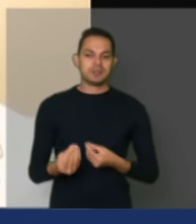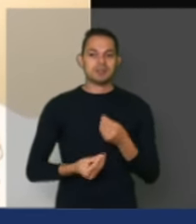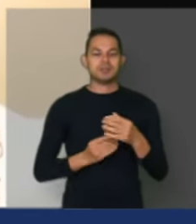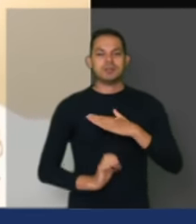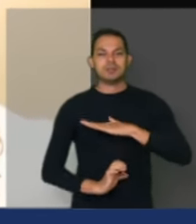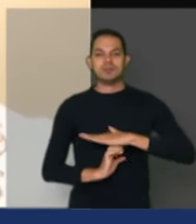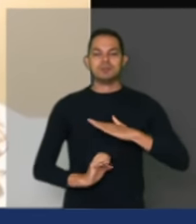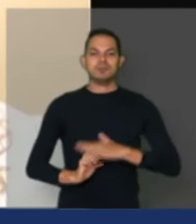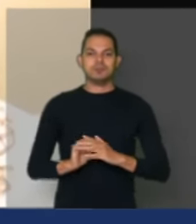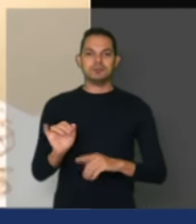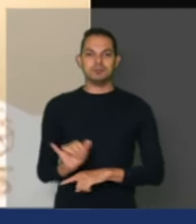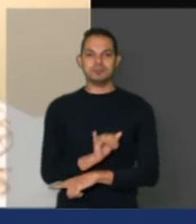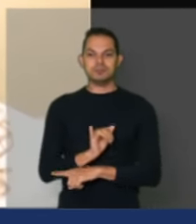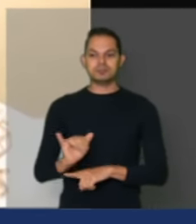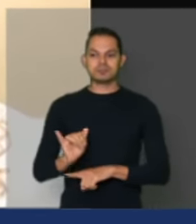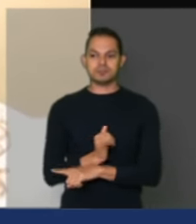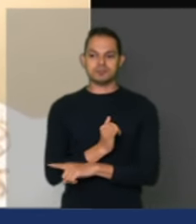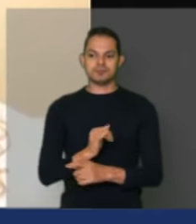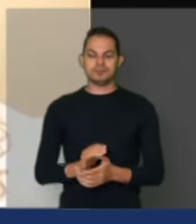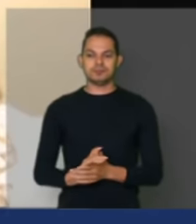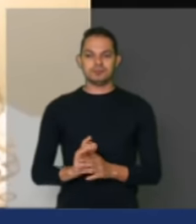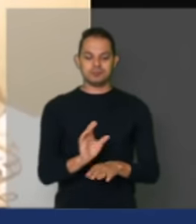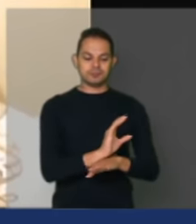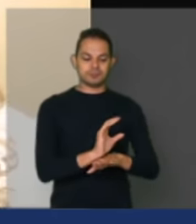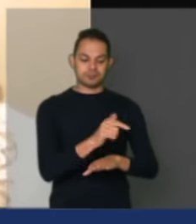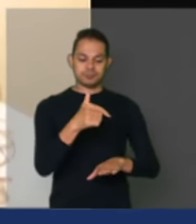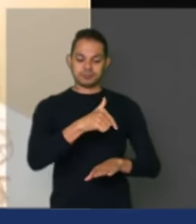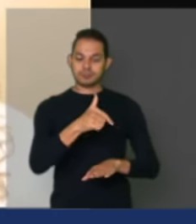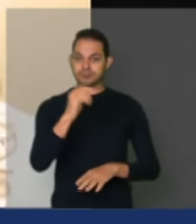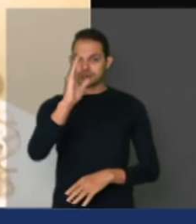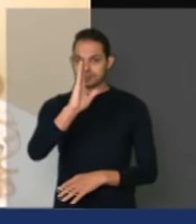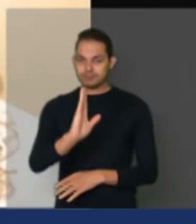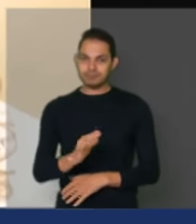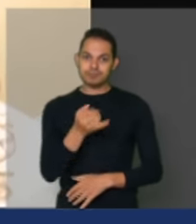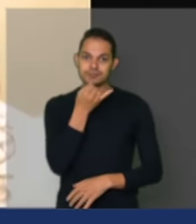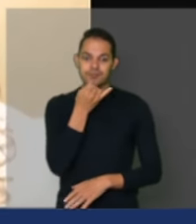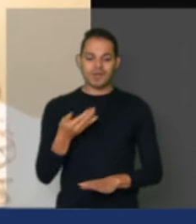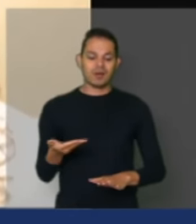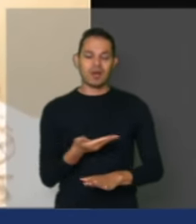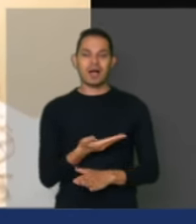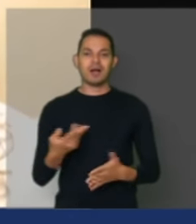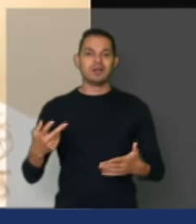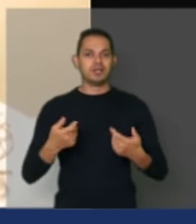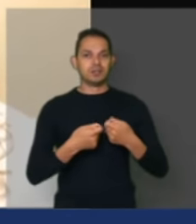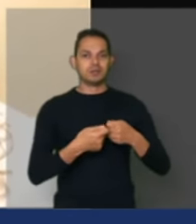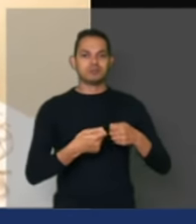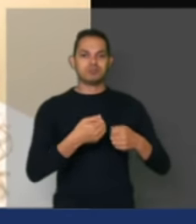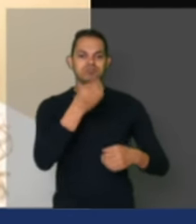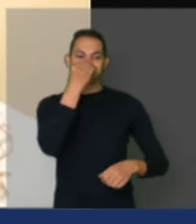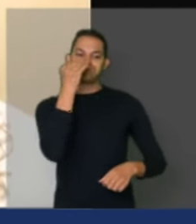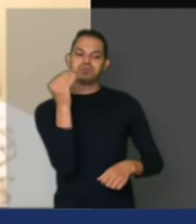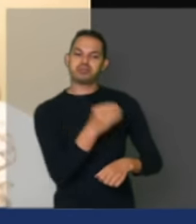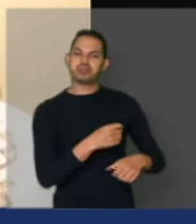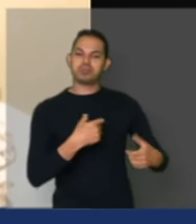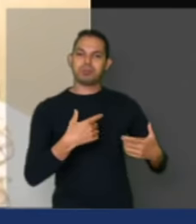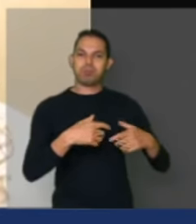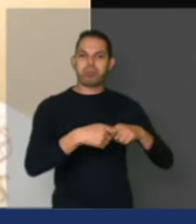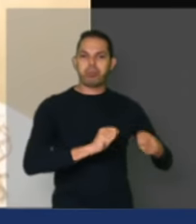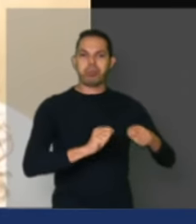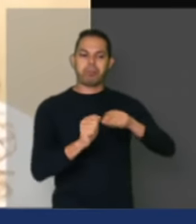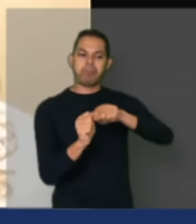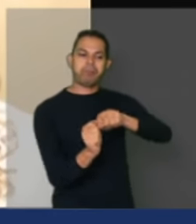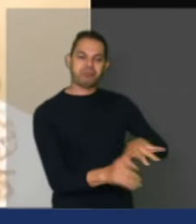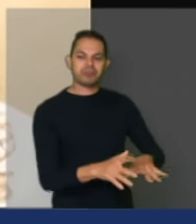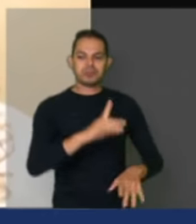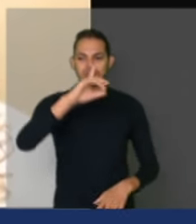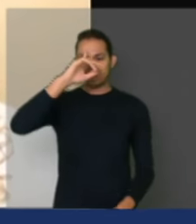estratégicas. Essa Constituição brasileira que, infelizmente, vem sendo violada, violentada, agredida todos os dias